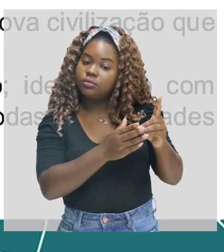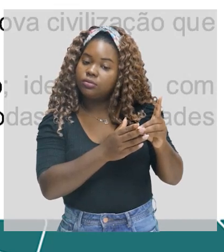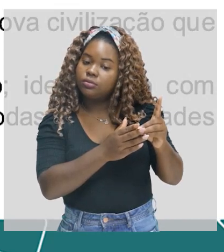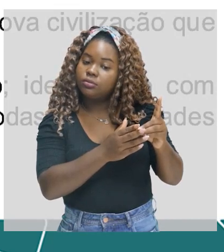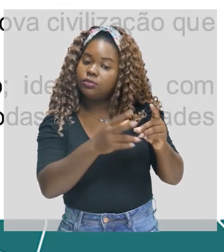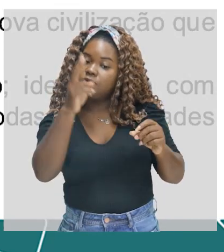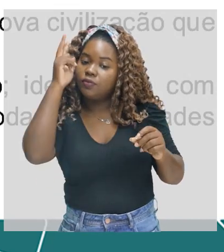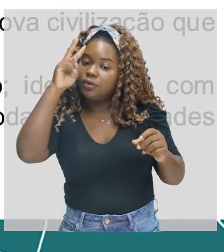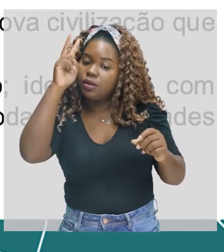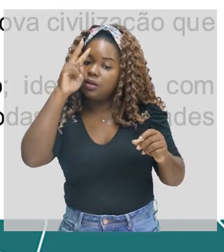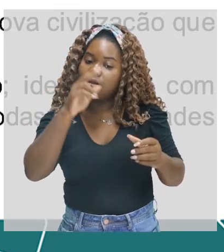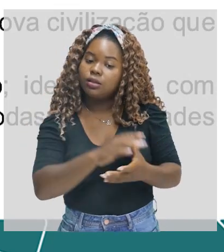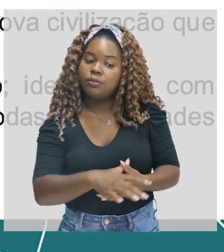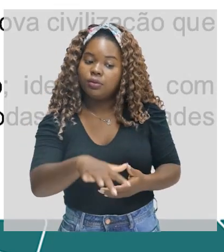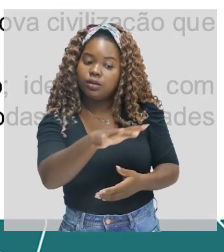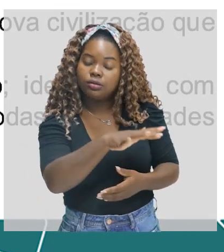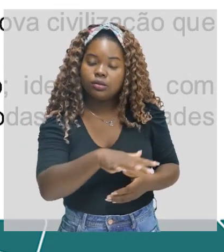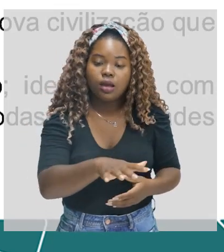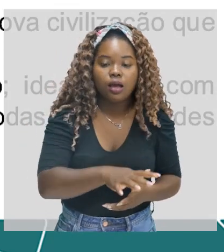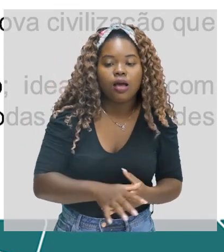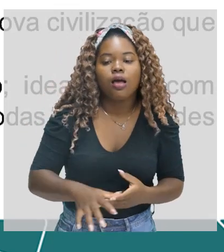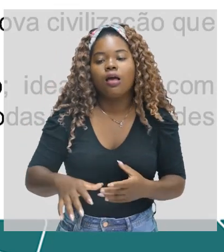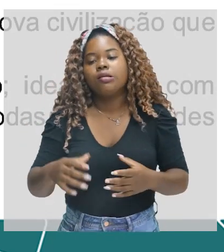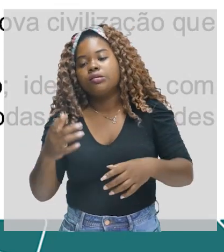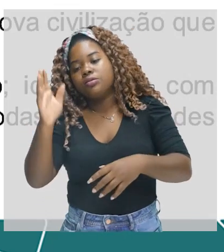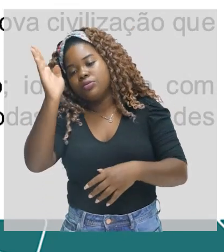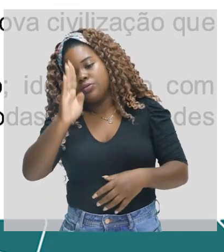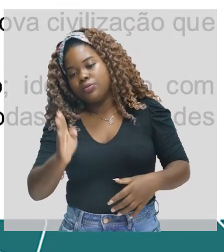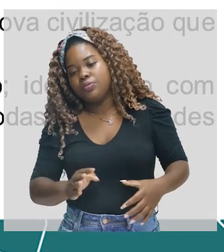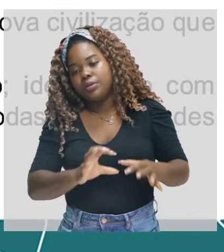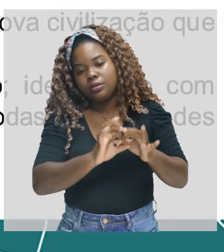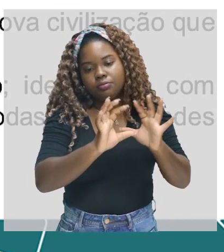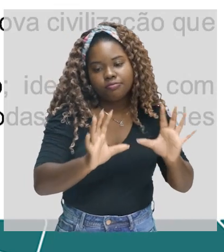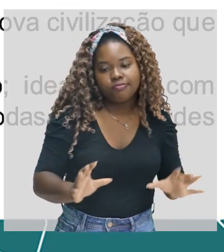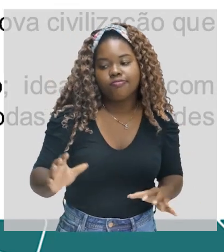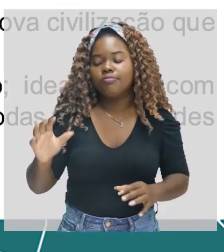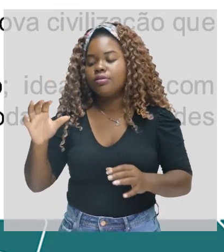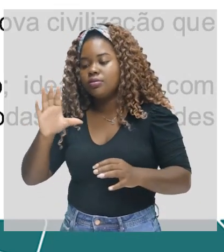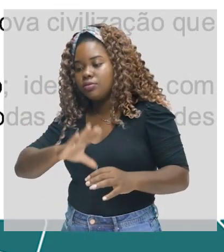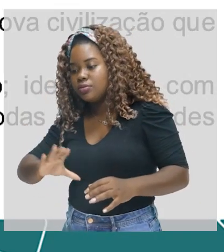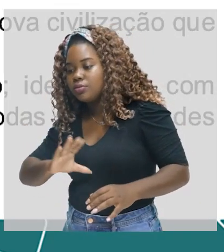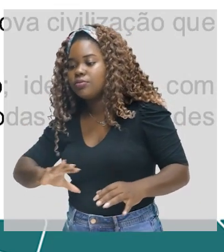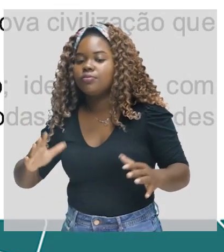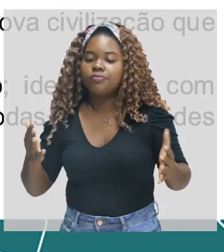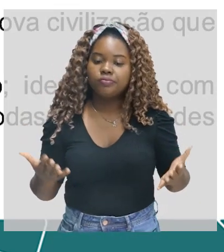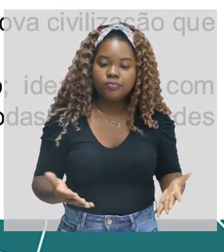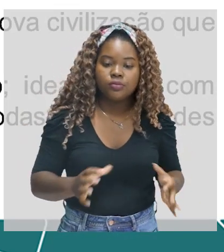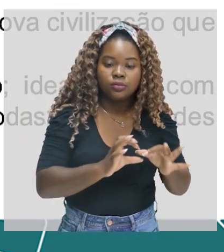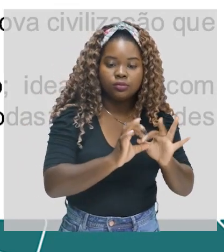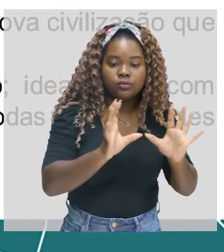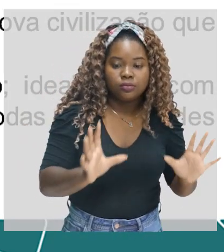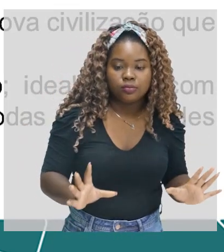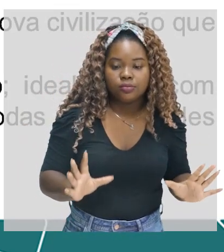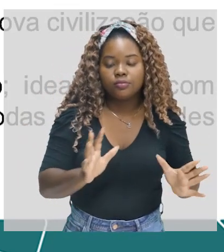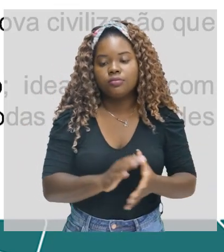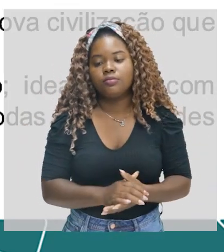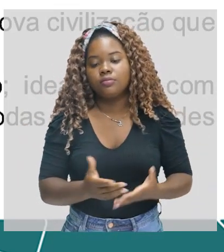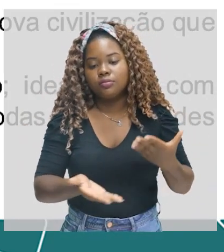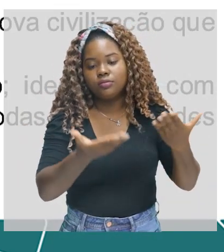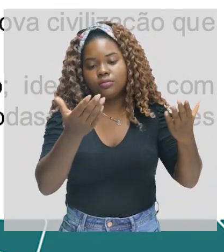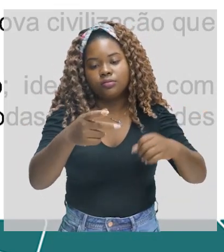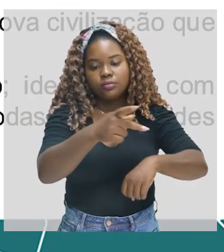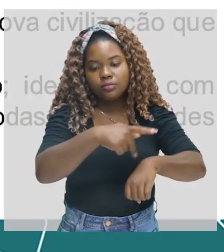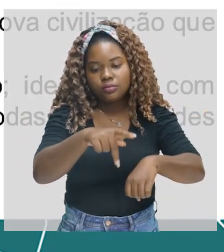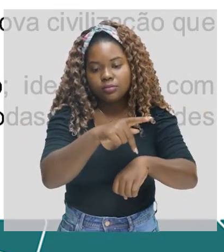do cenário do Brasil, independência de Portugal, caminhar com as próprias pernas, exaltar a